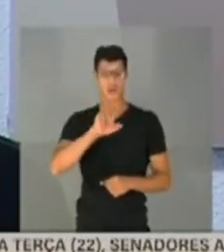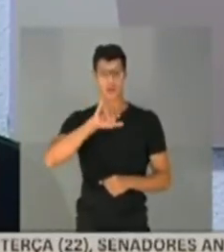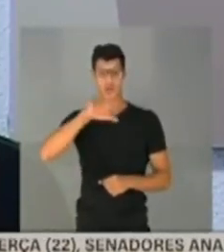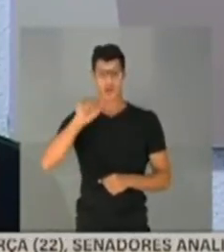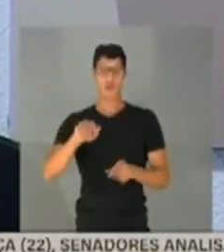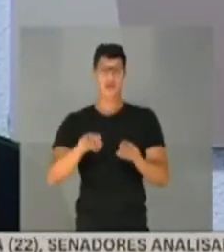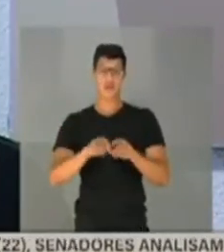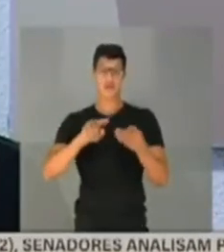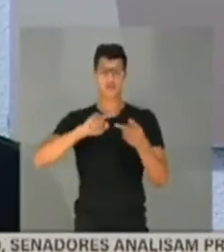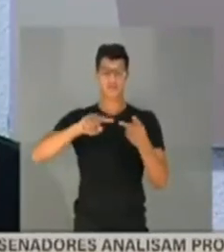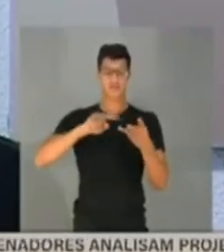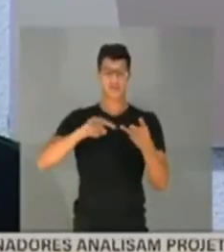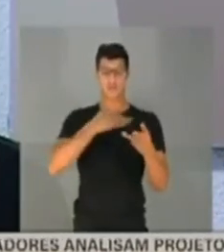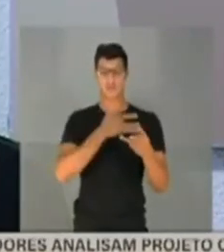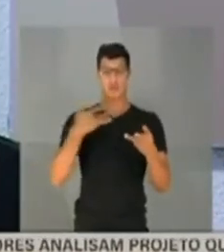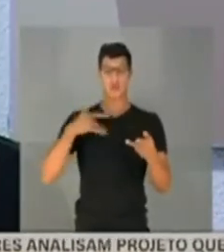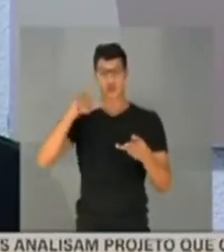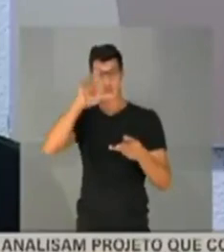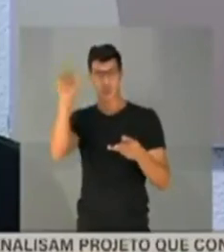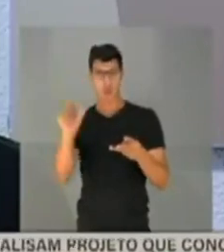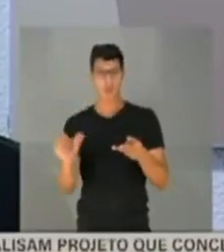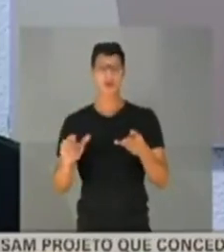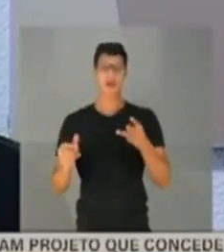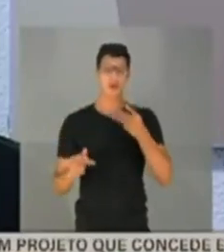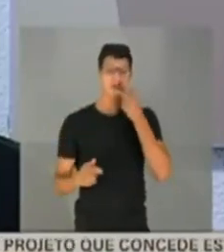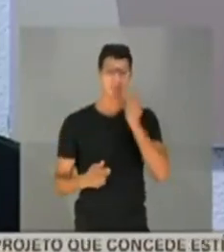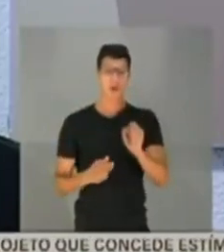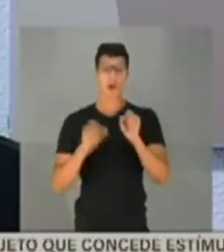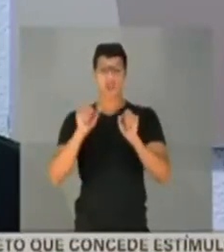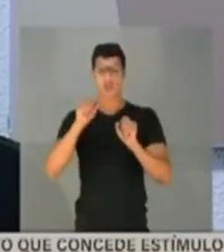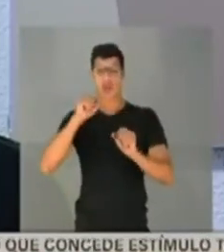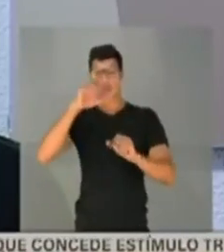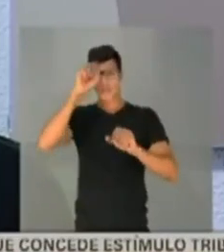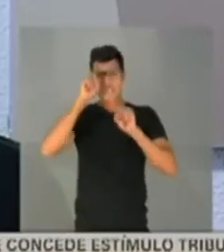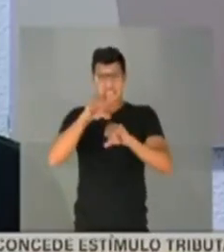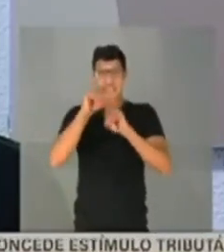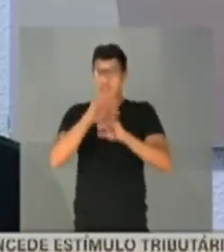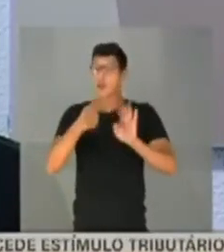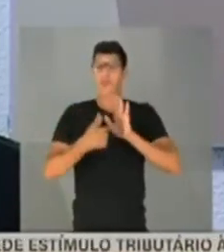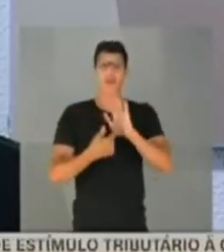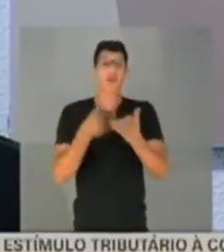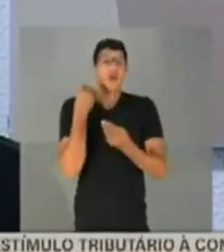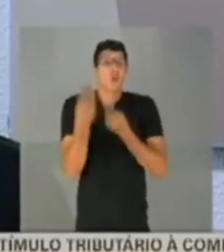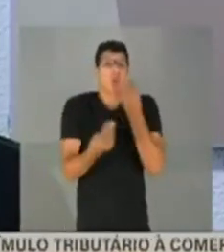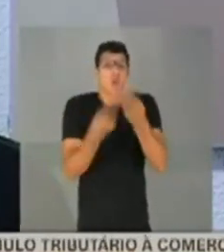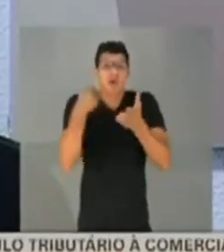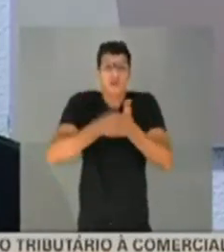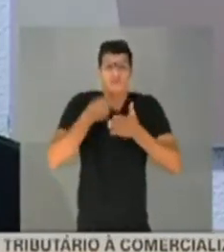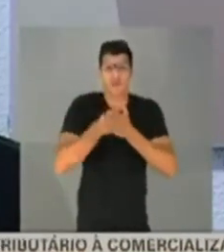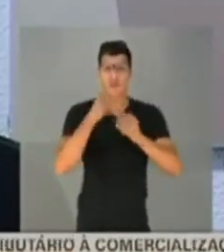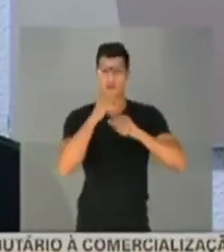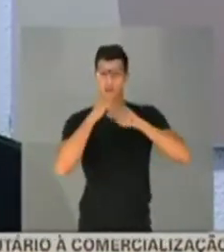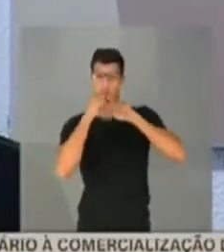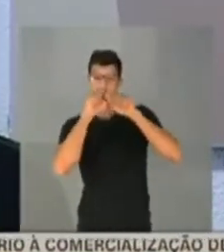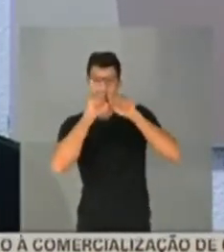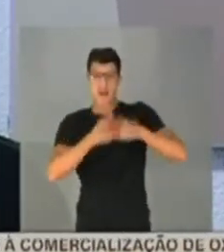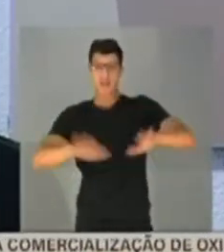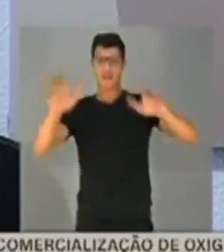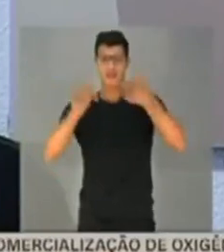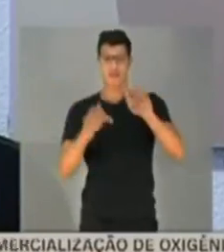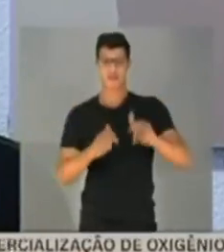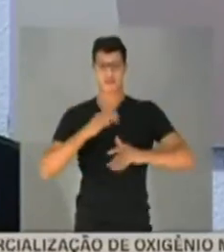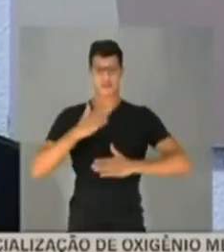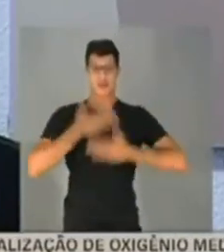Stegnell, o ministro da Saúde do Japão, eles podem dar uma lição, eles podem mostrar como se enfrenta uma pandemia sem se